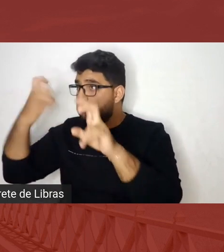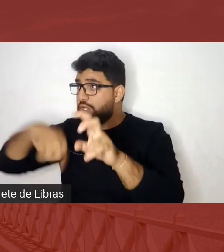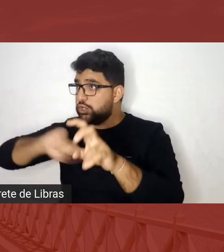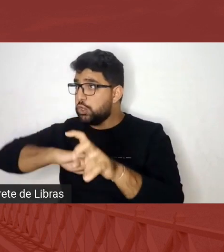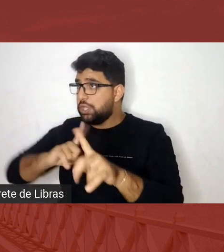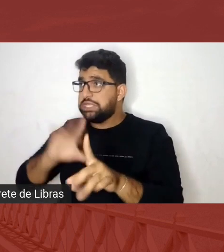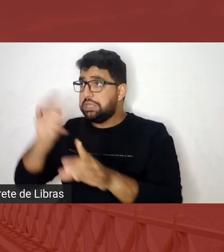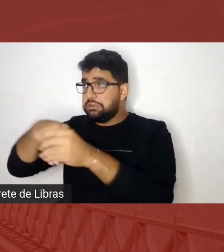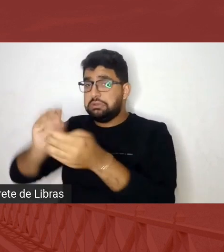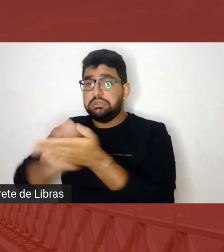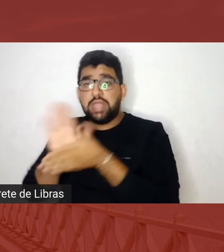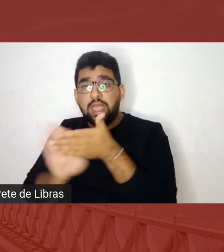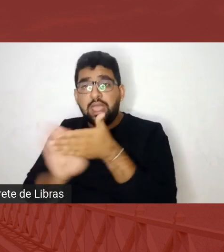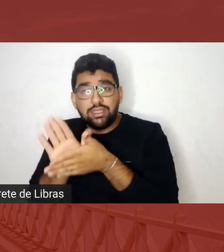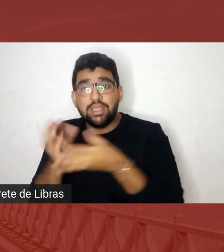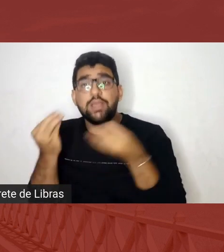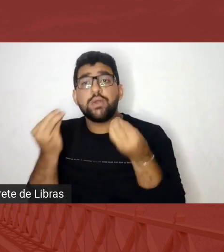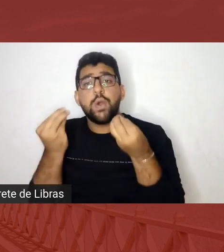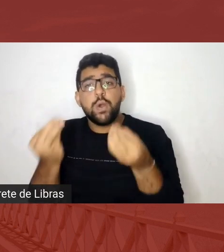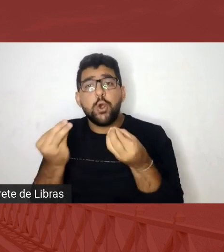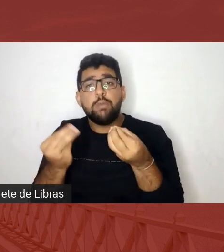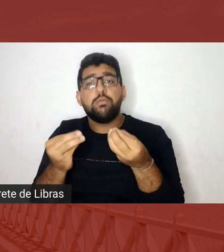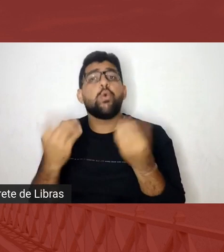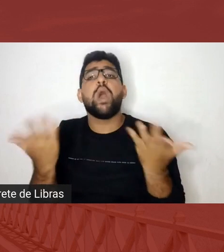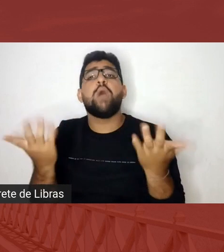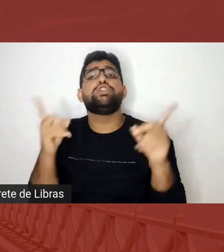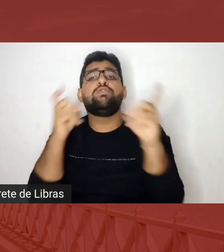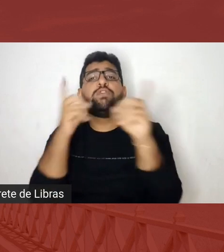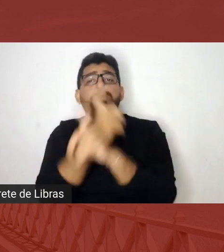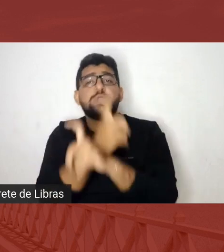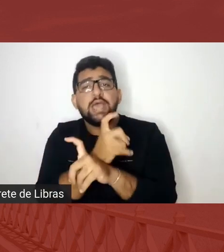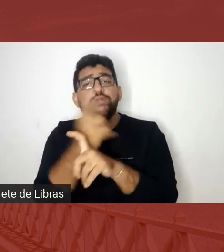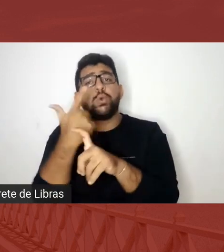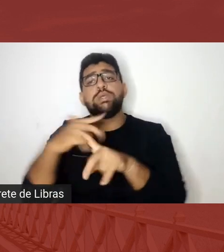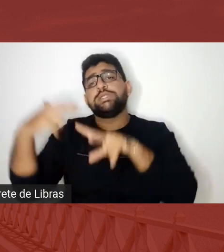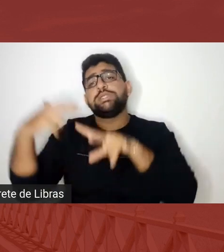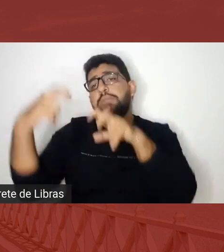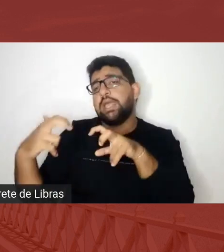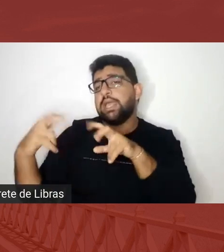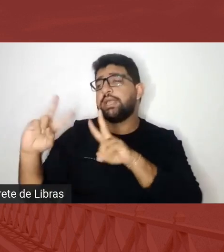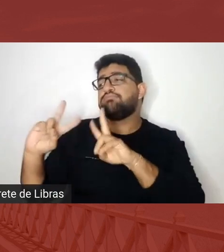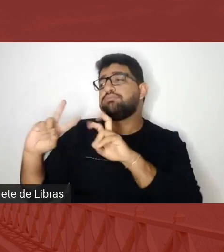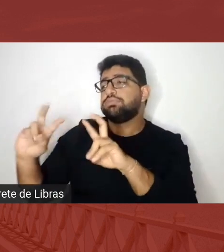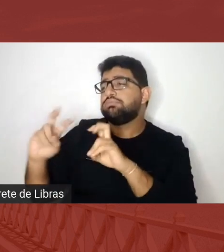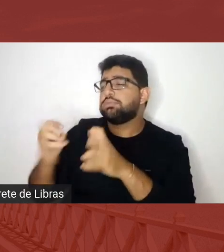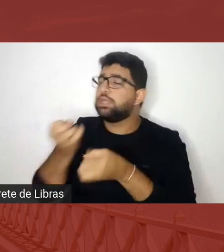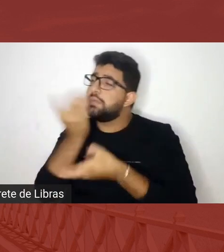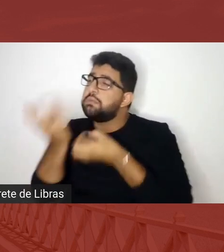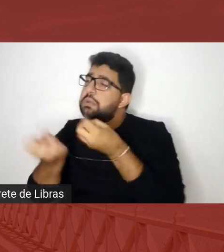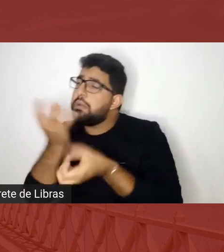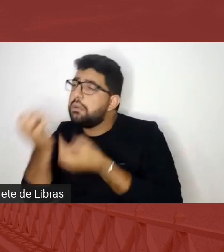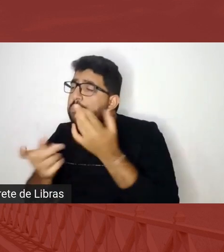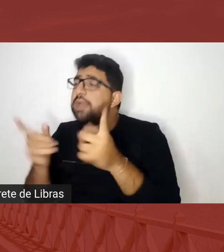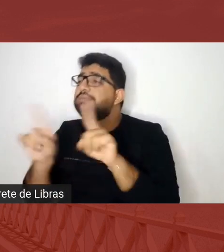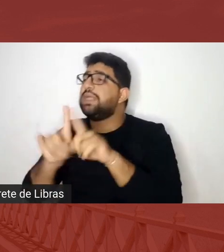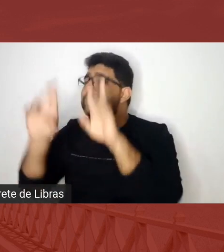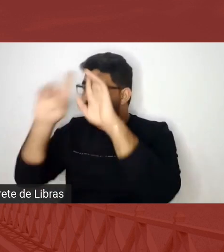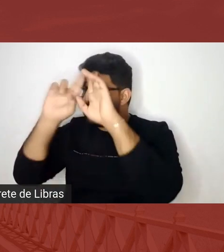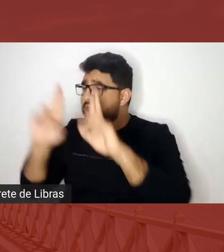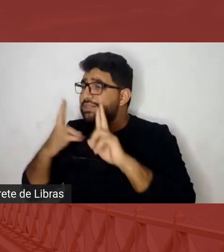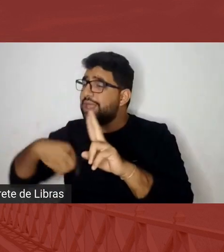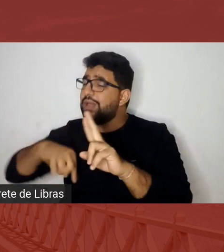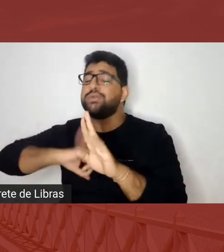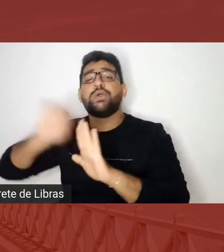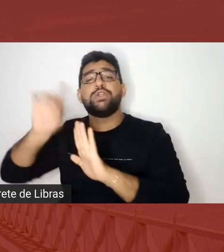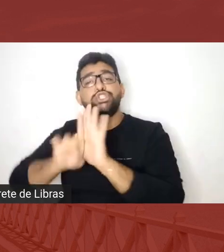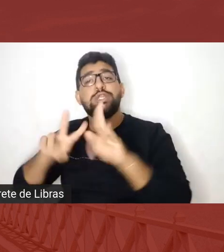Qual é a dificuldade da branquitude sentar, ouvir as necessidades das pessoas pretas, respeitar esses direitos humanos